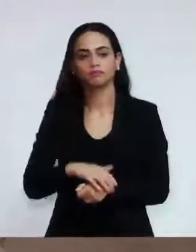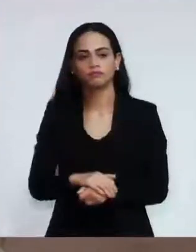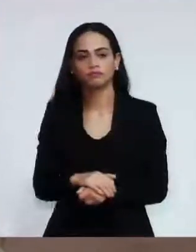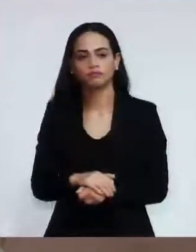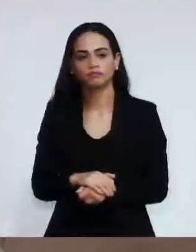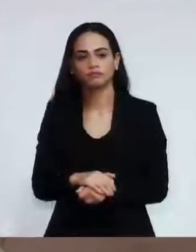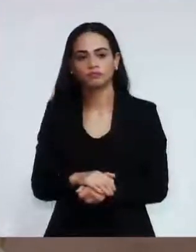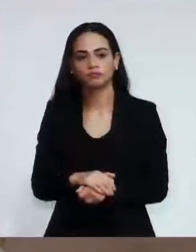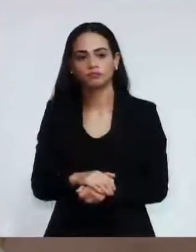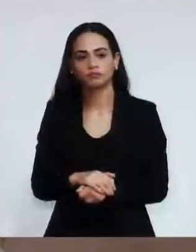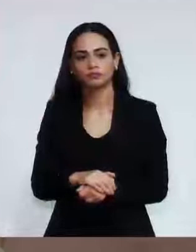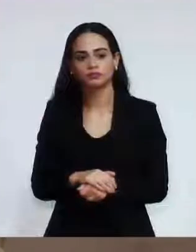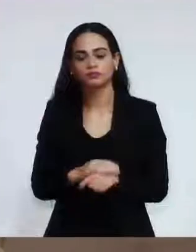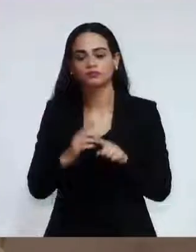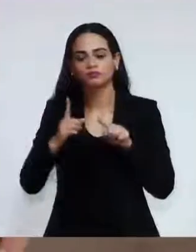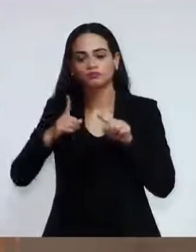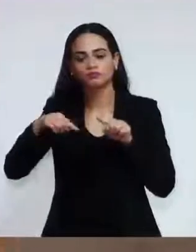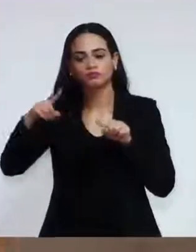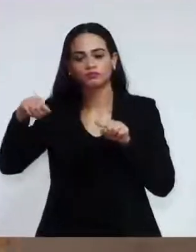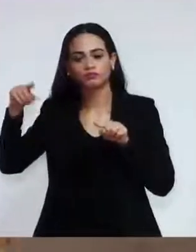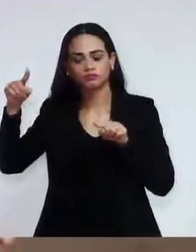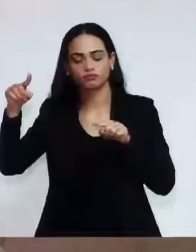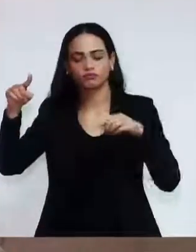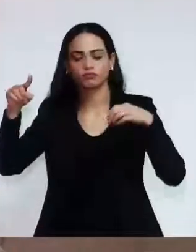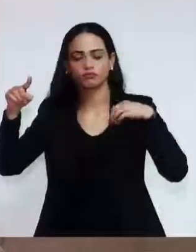infração que nós vivemos nos dias de hoje.